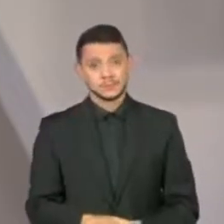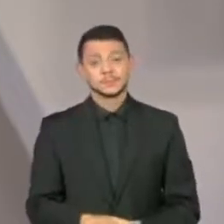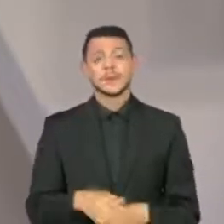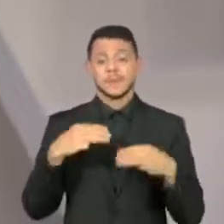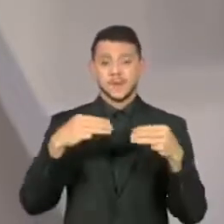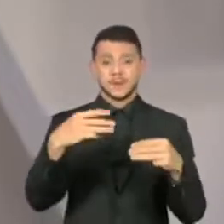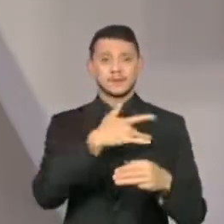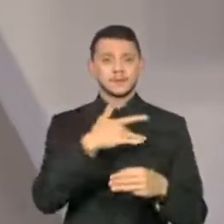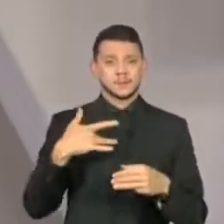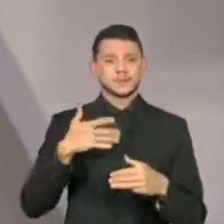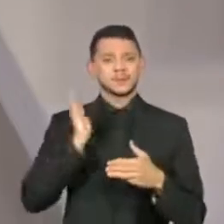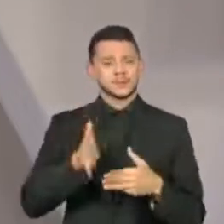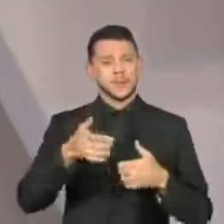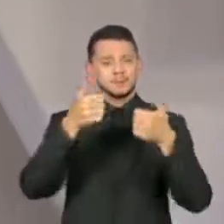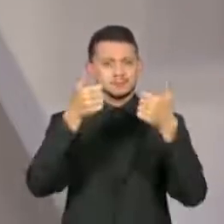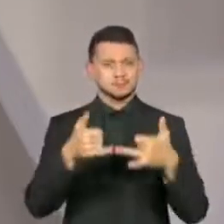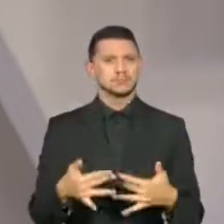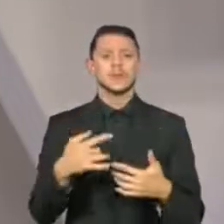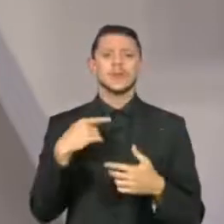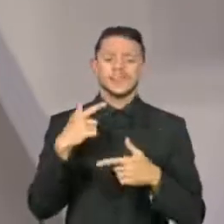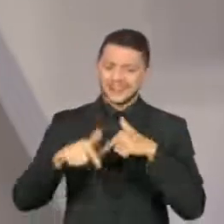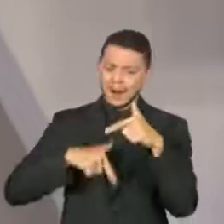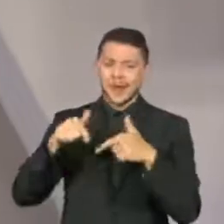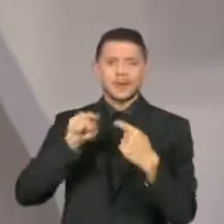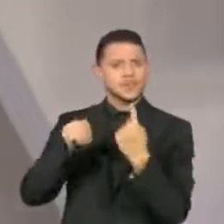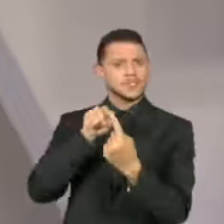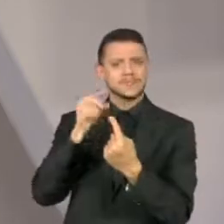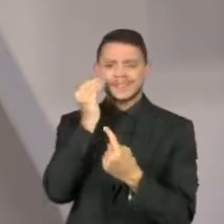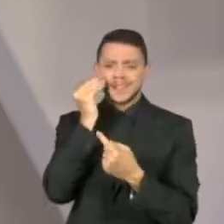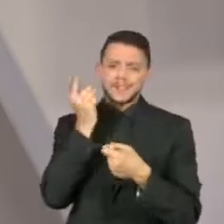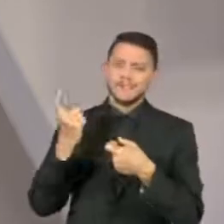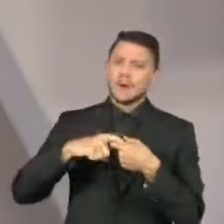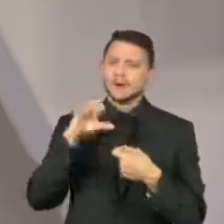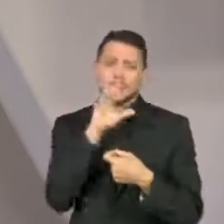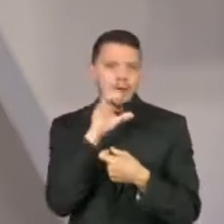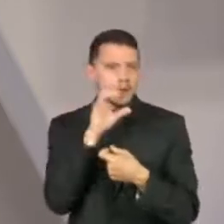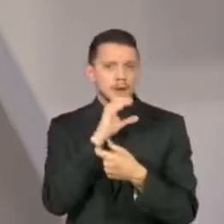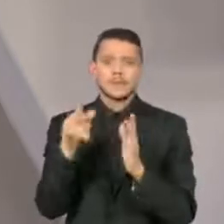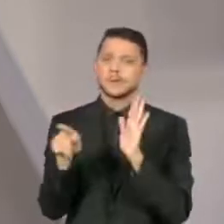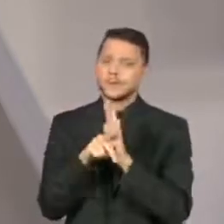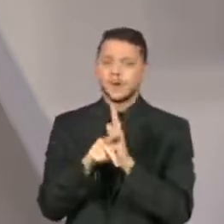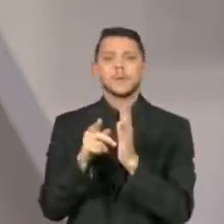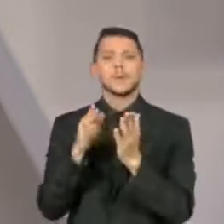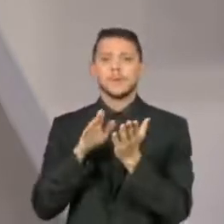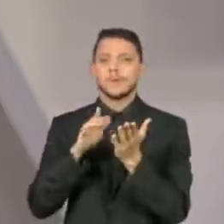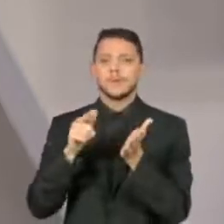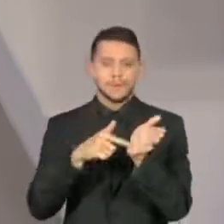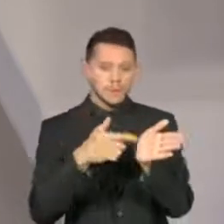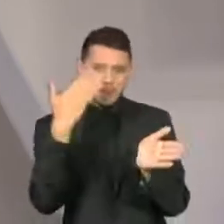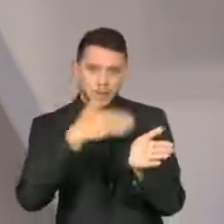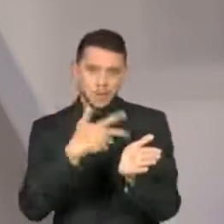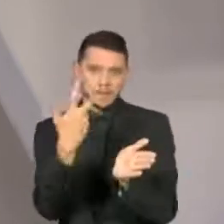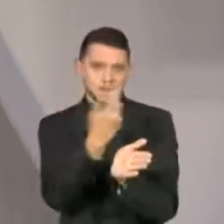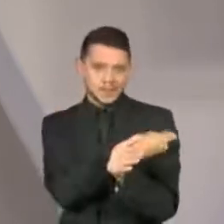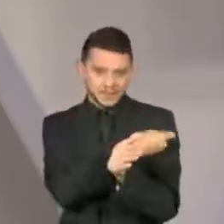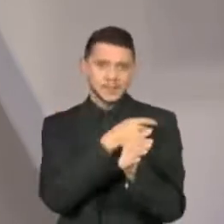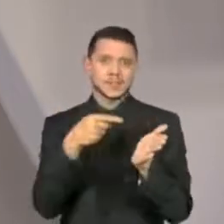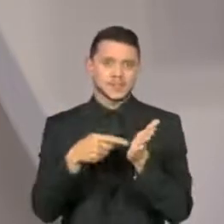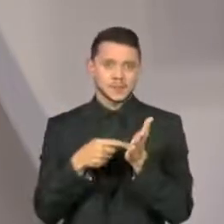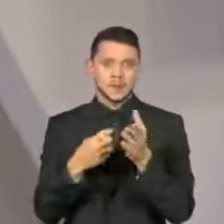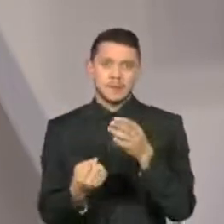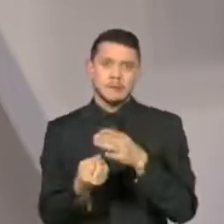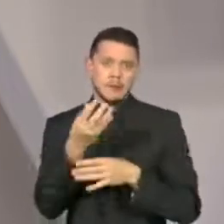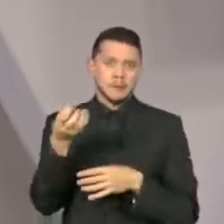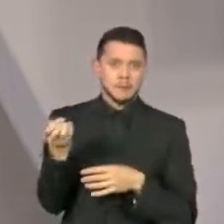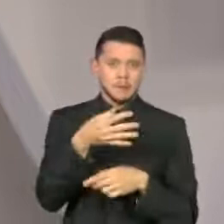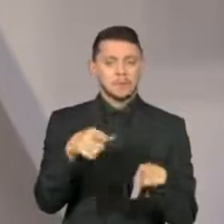informou que está trabalhando para restabelecer o mais rápido possível sistemas para registro e emissão dos certificados de vacinação e que